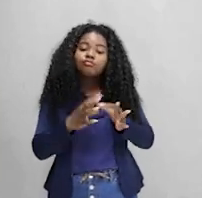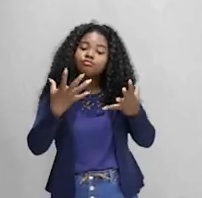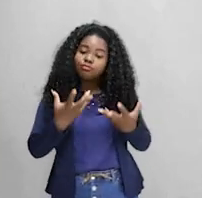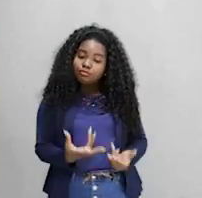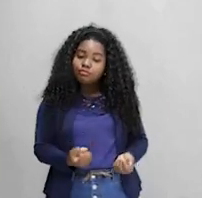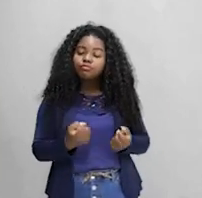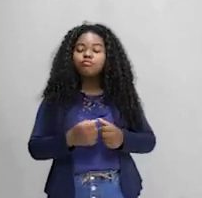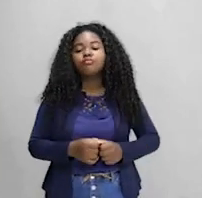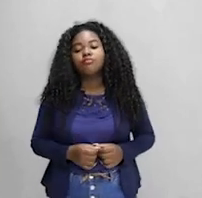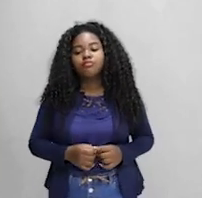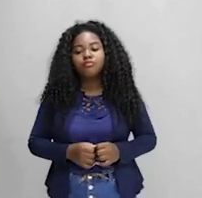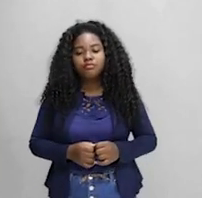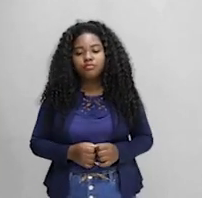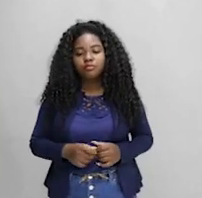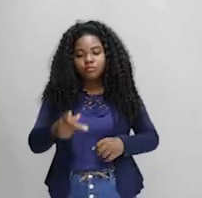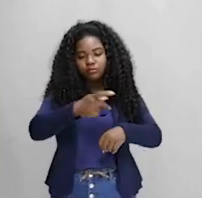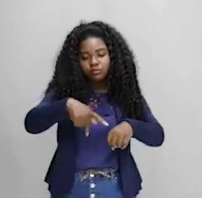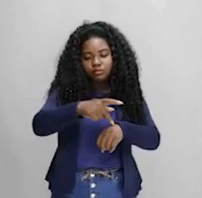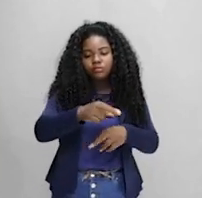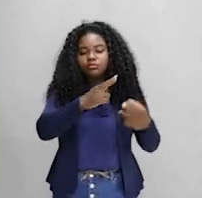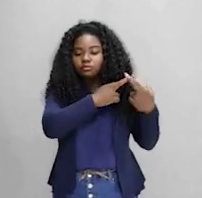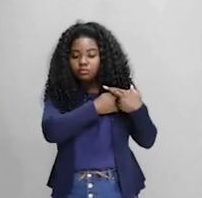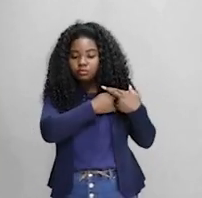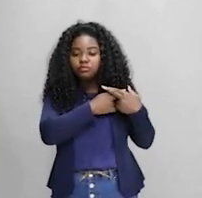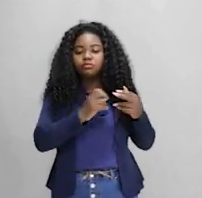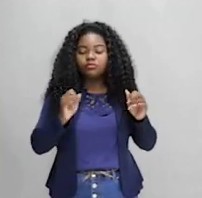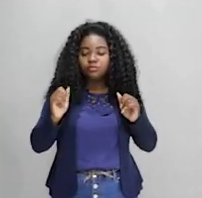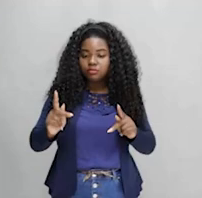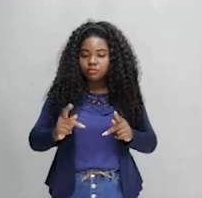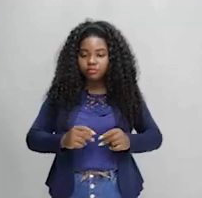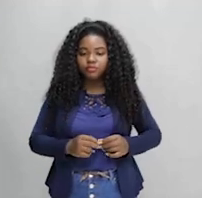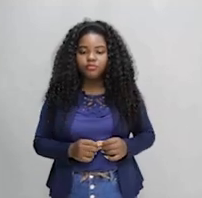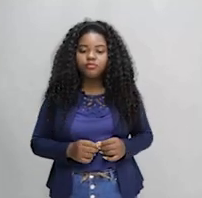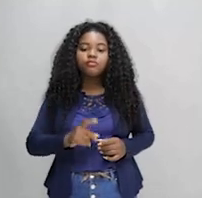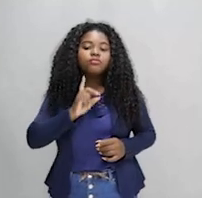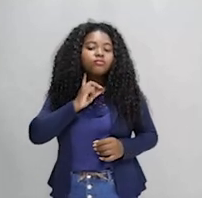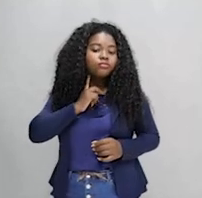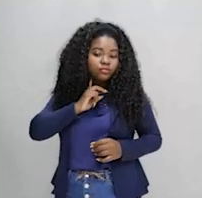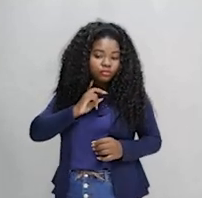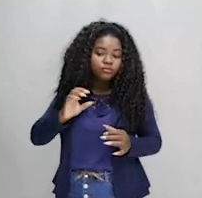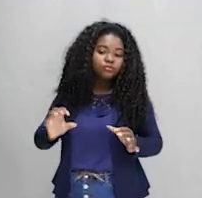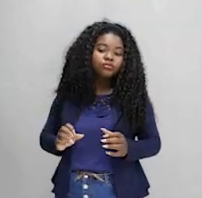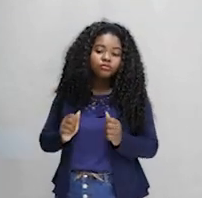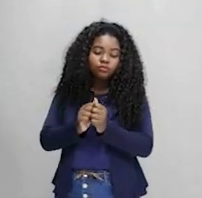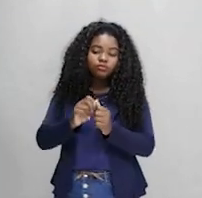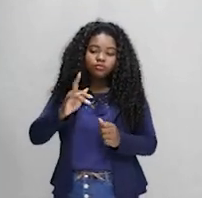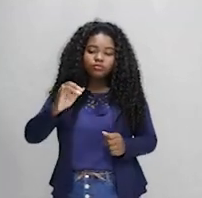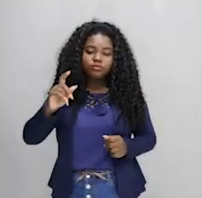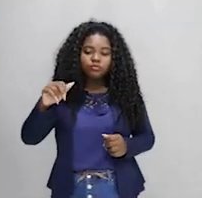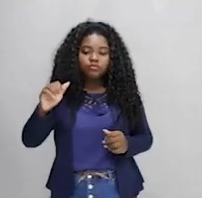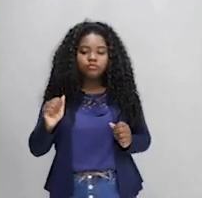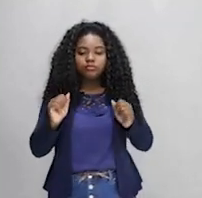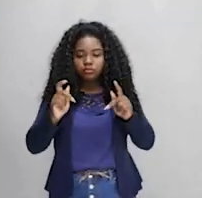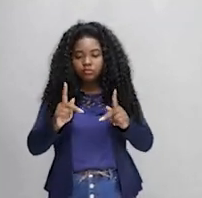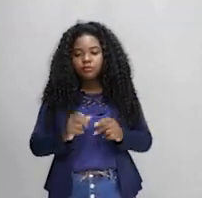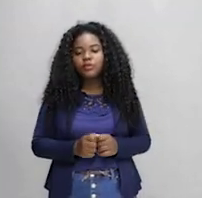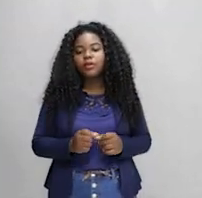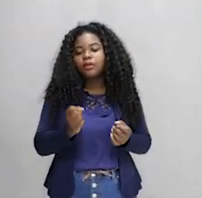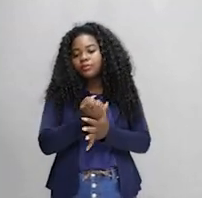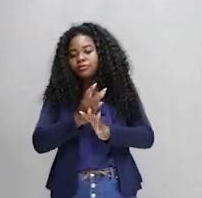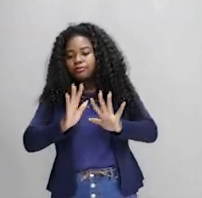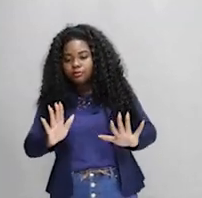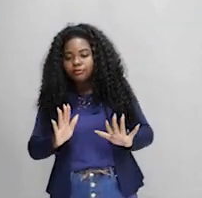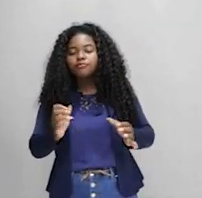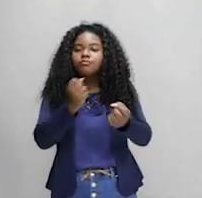e os Estados Unidos como aí um dos países também responsáveis ainda por grande parte da poluição junto com a China. Beleza? Então, galera, é isso.